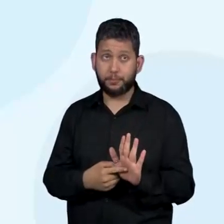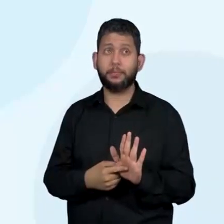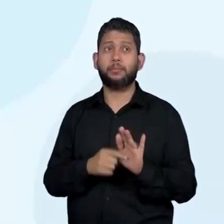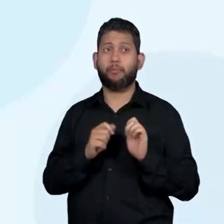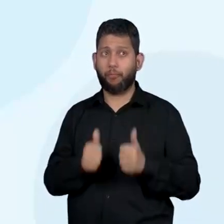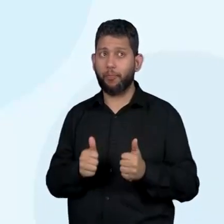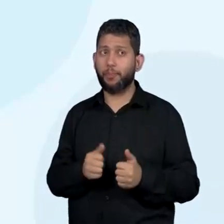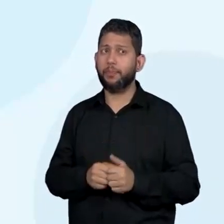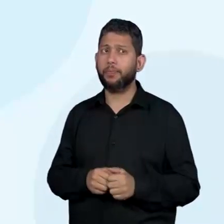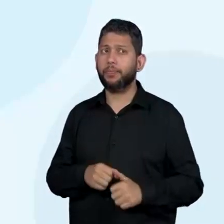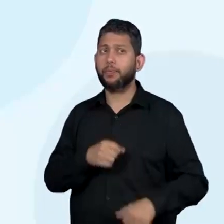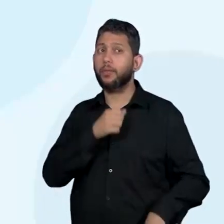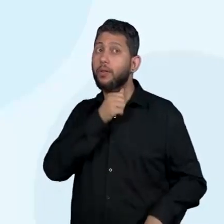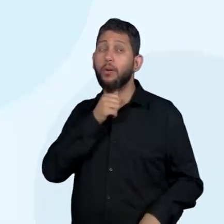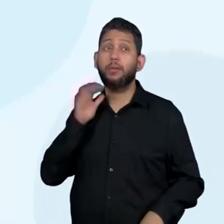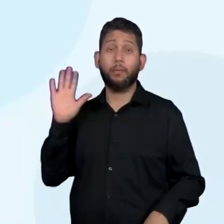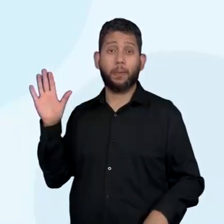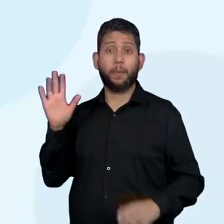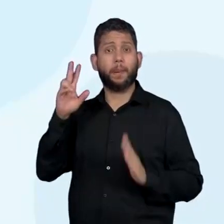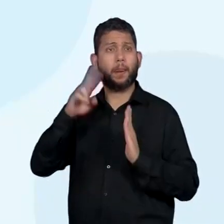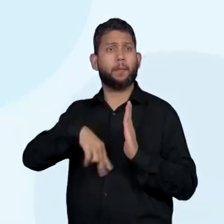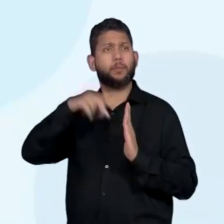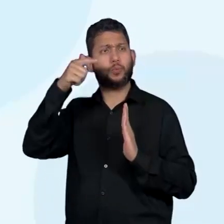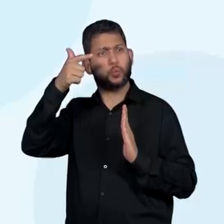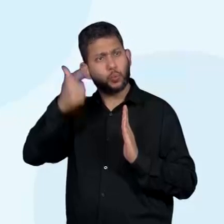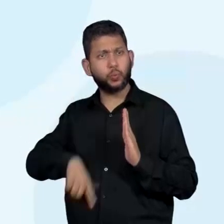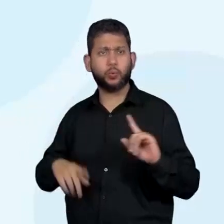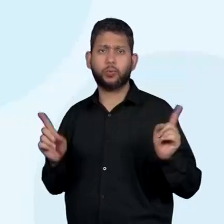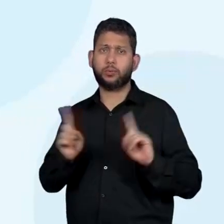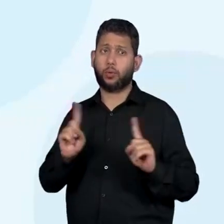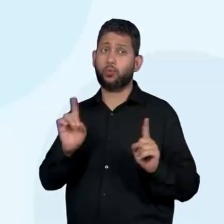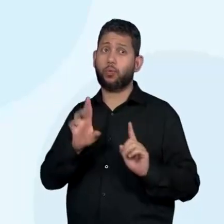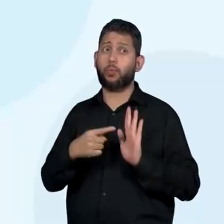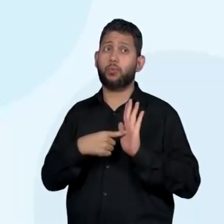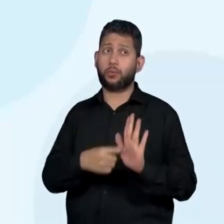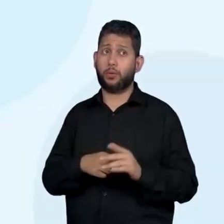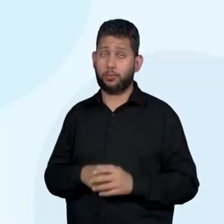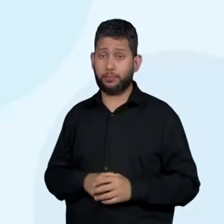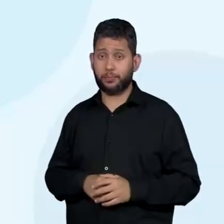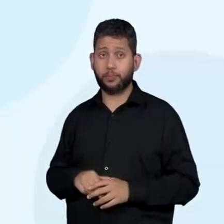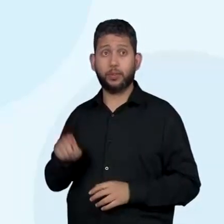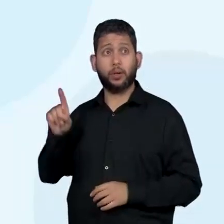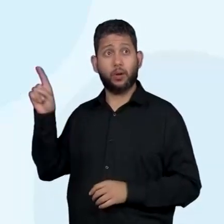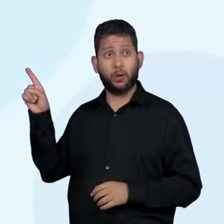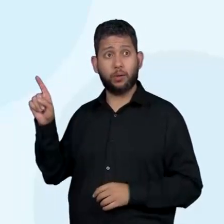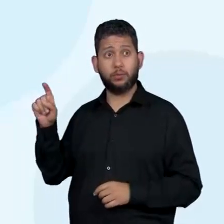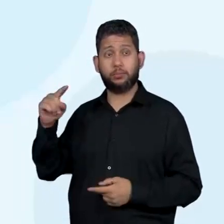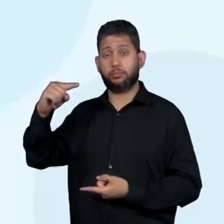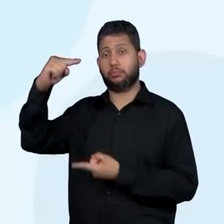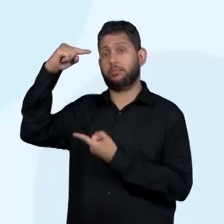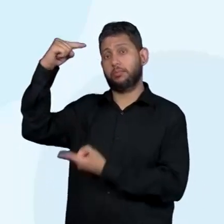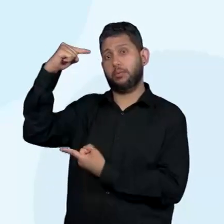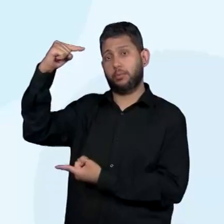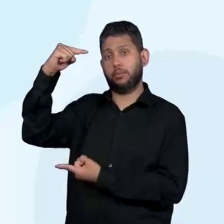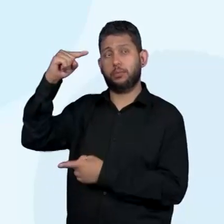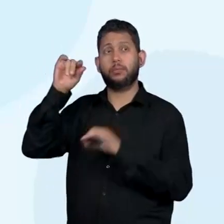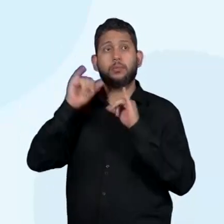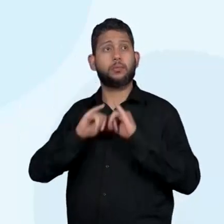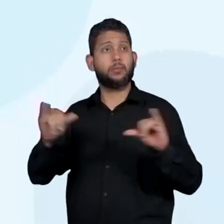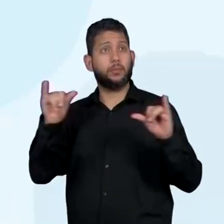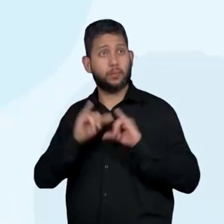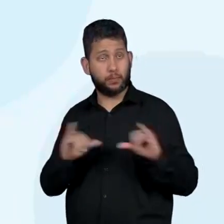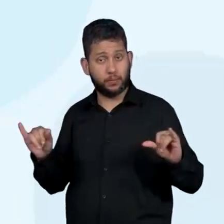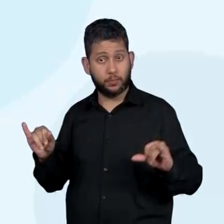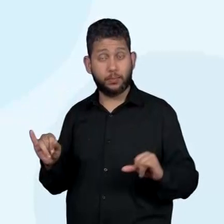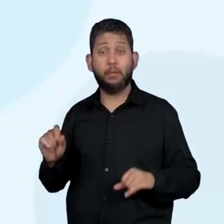Aqui, eu não refarei a leitura, vou indicar. Nós temos uma primeira notícia que eu tenho.